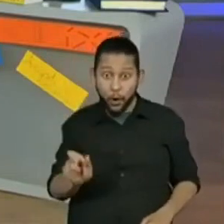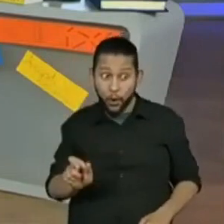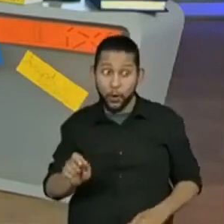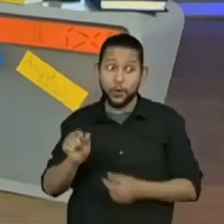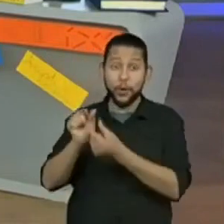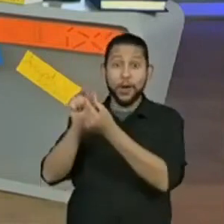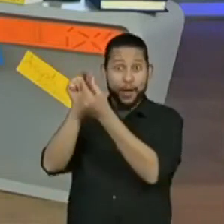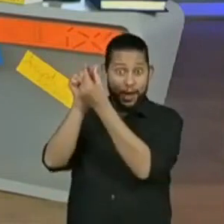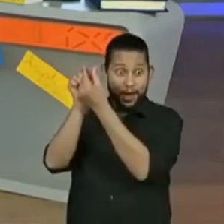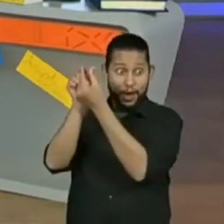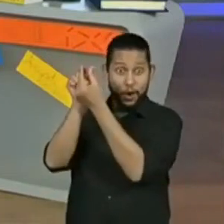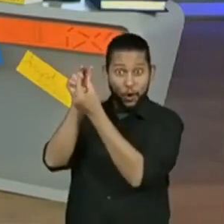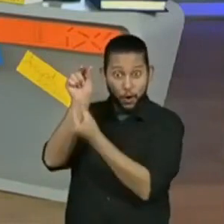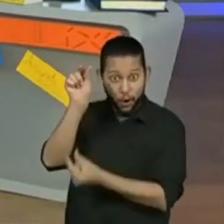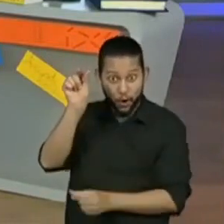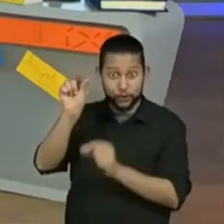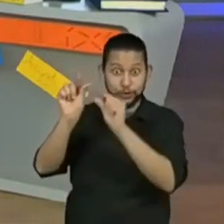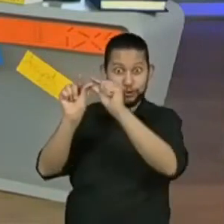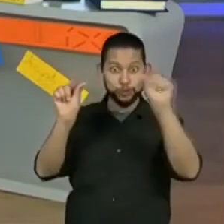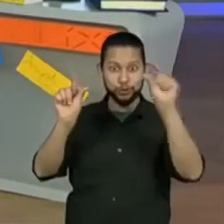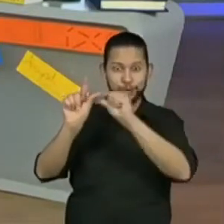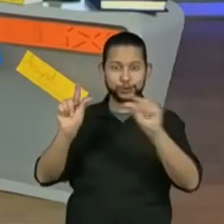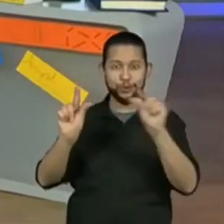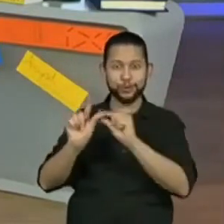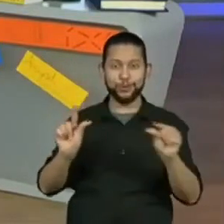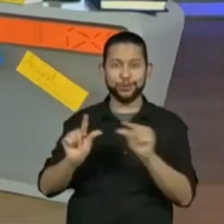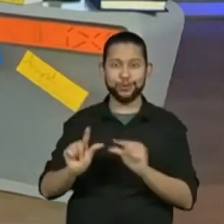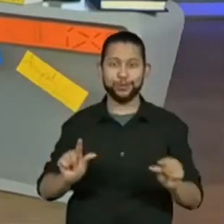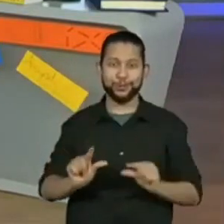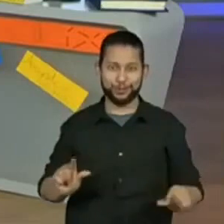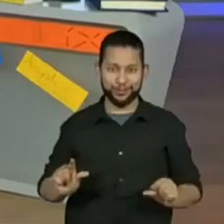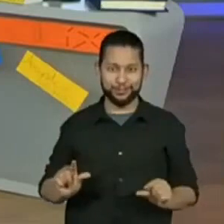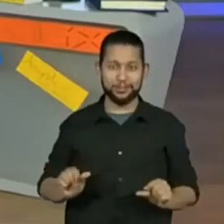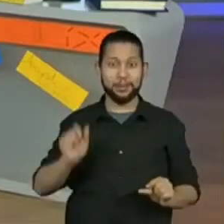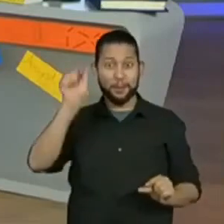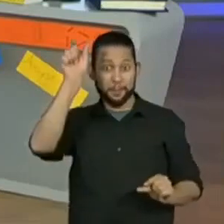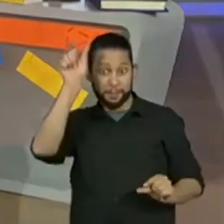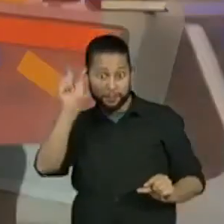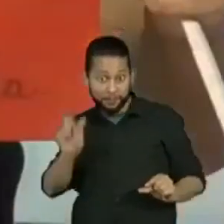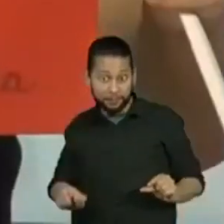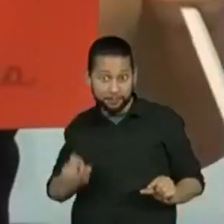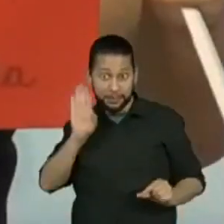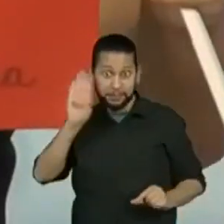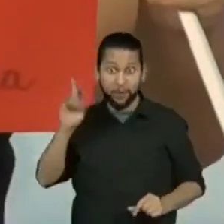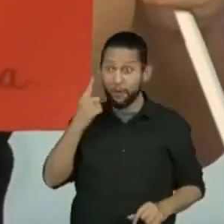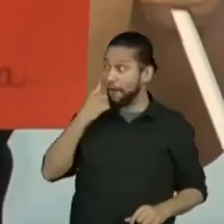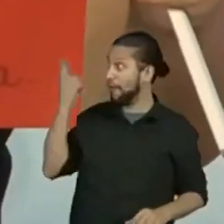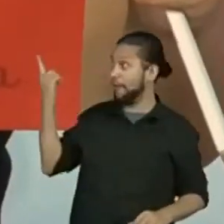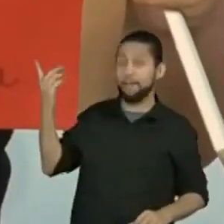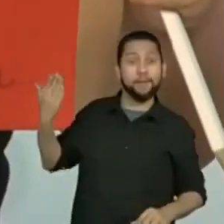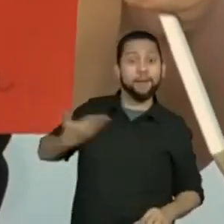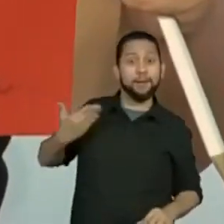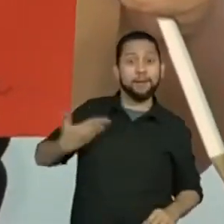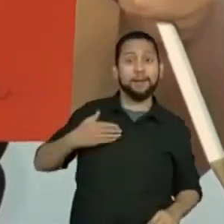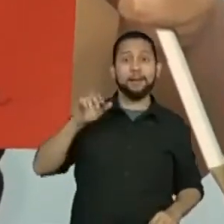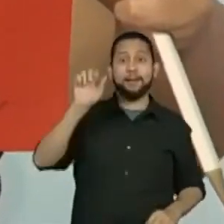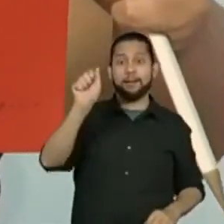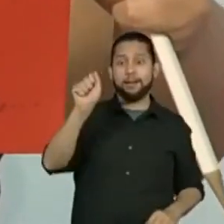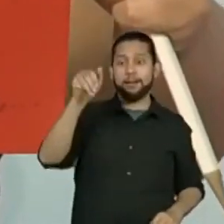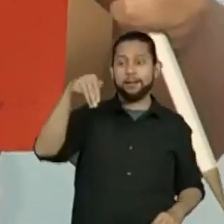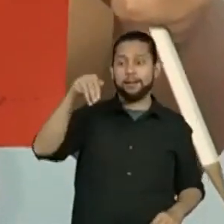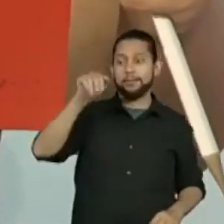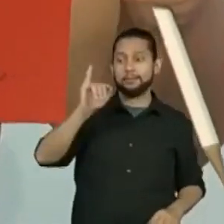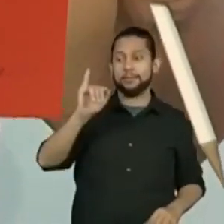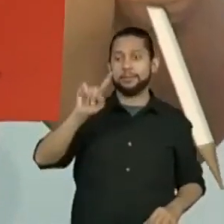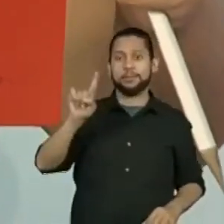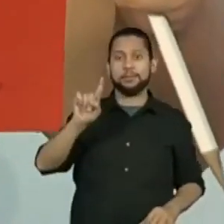uma diferenciação. Aqui, ó, eu tenho a palavra, que é a palavra chave, eu tenho a palavra chave, amizade,